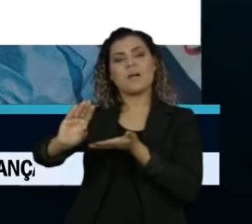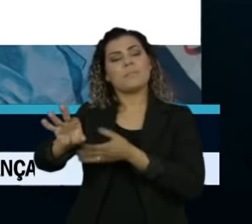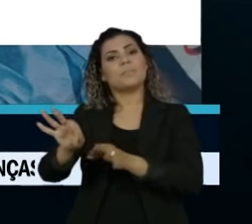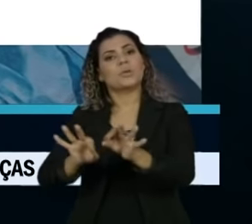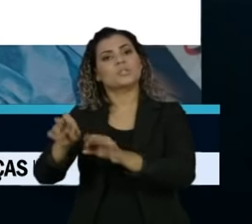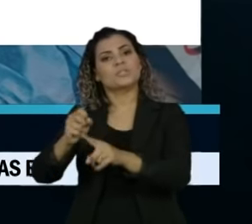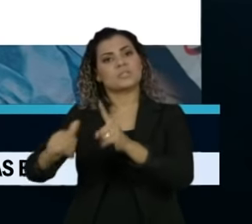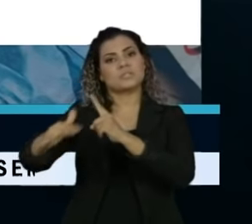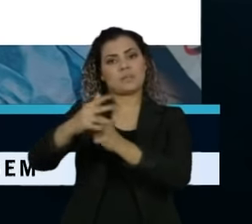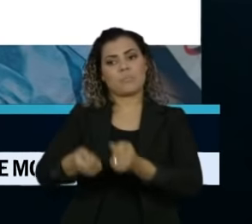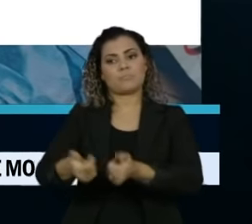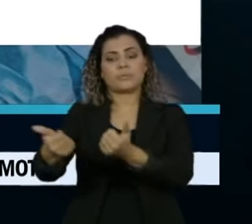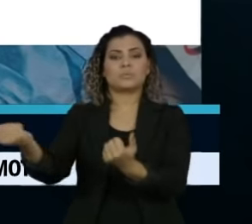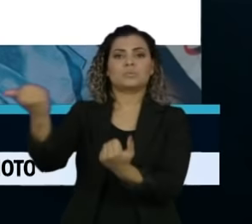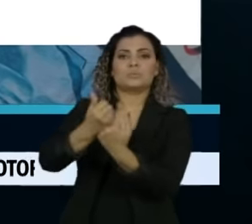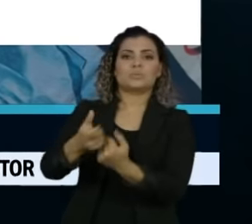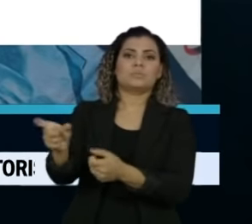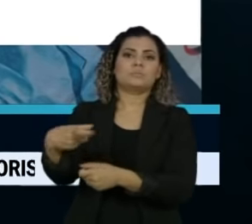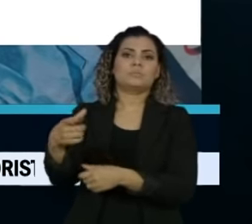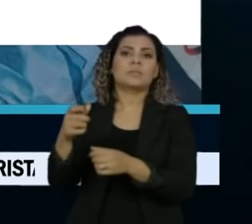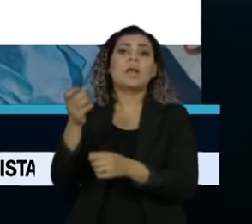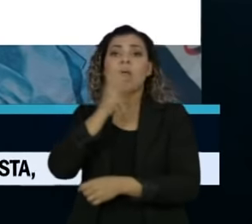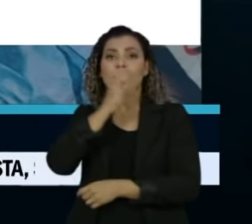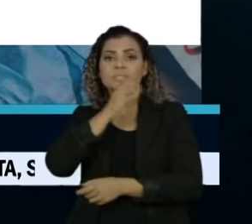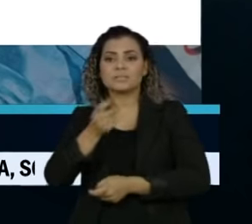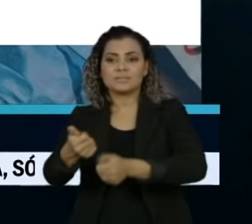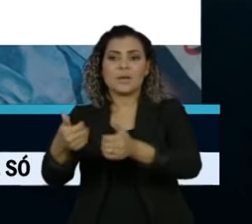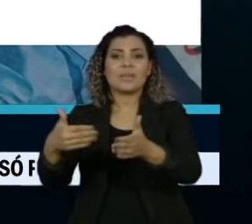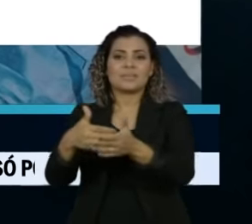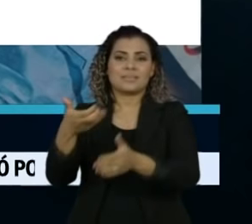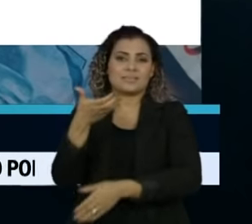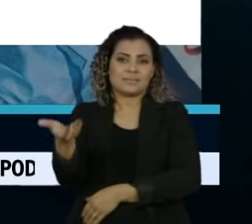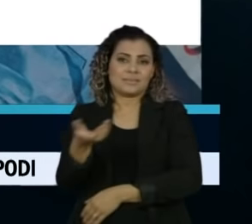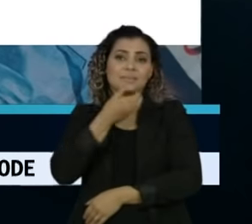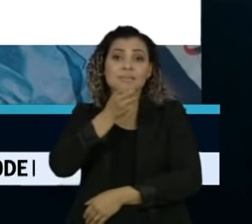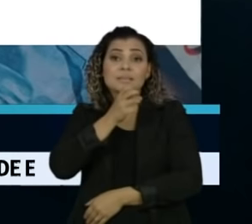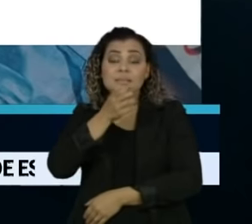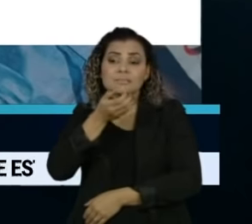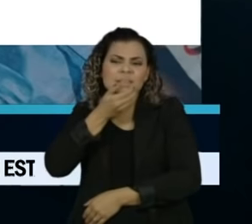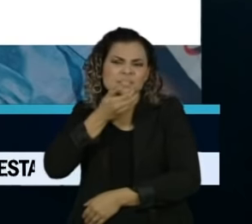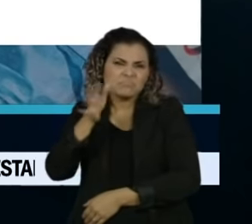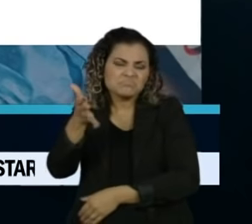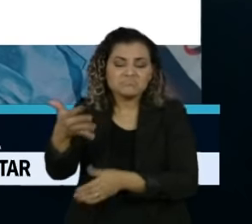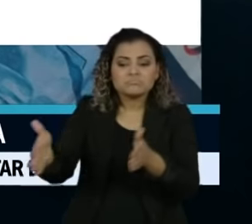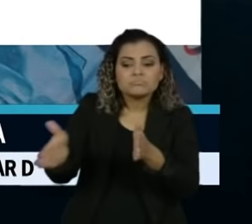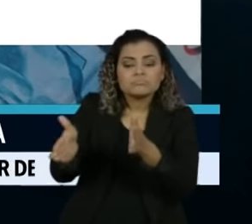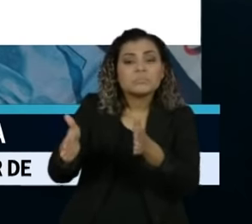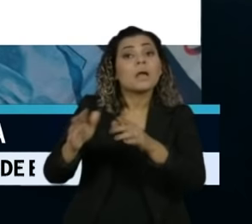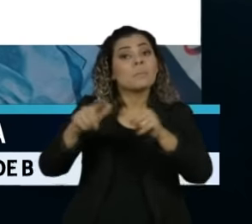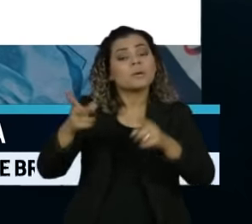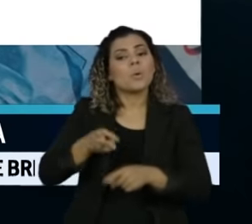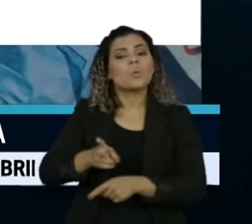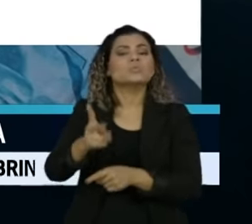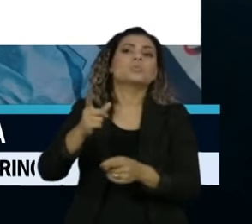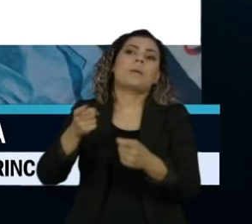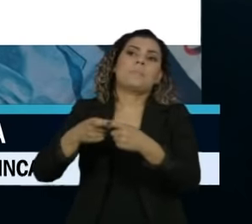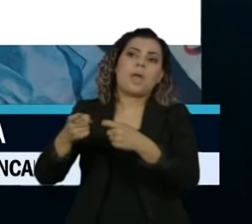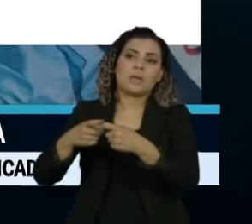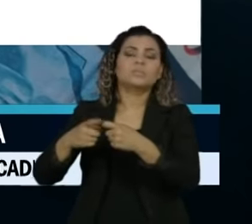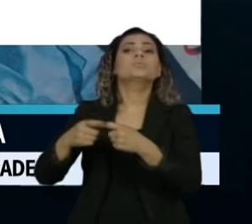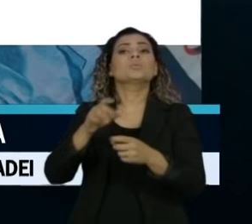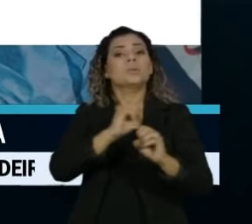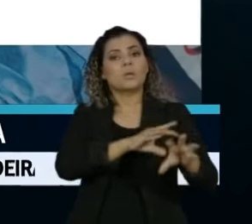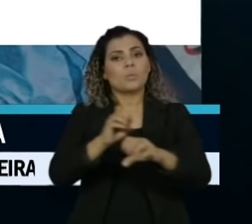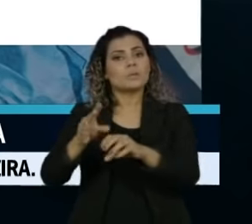programa social que vai substituir o auxílio emergencial que terminou em dezembro. Em troca, seriam mantidas as deduções médicas e de